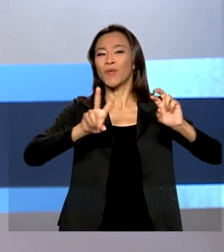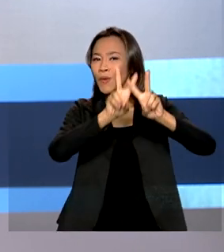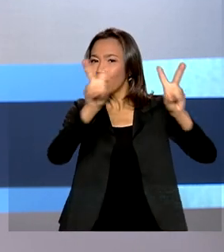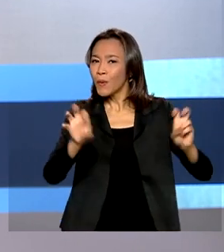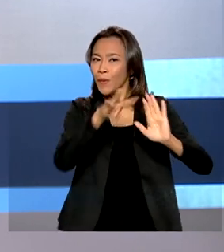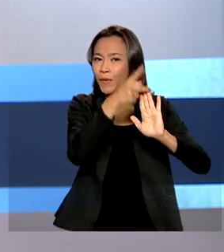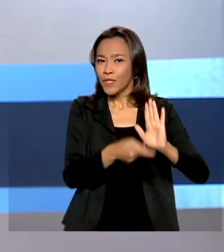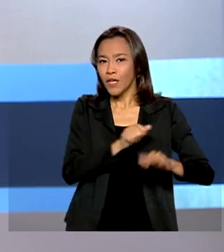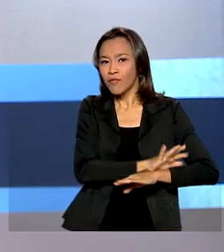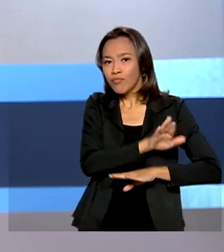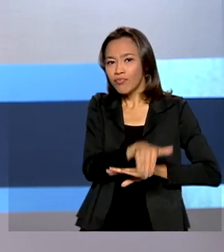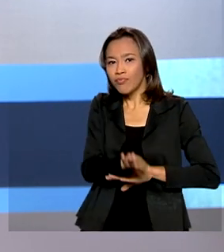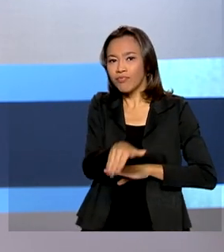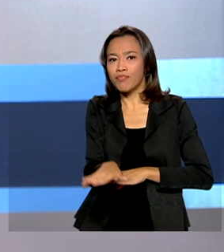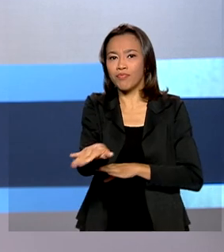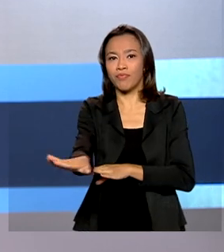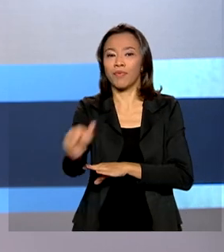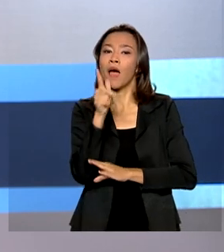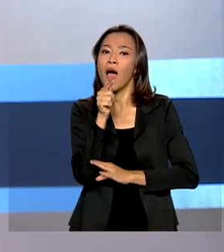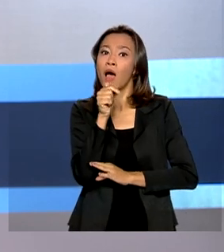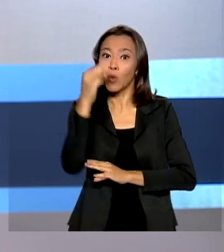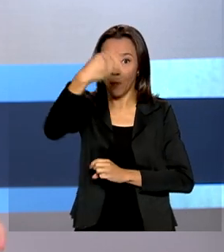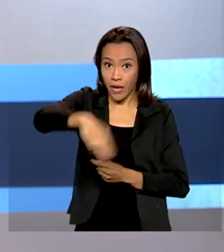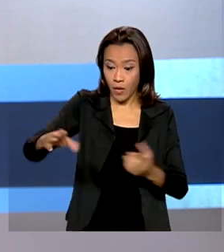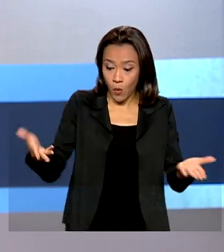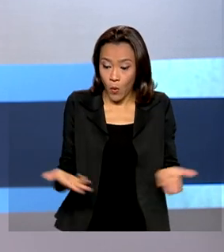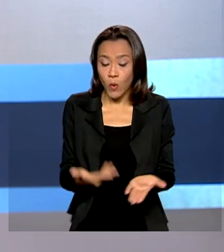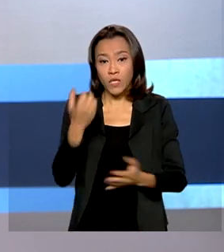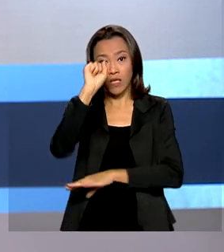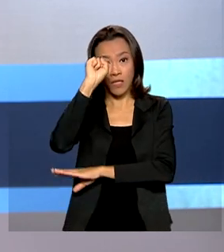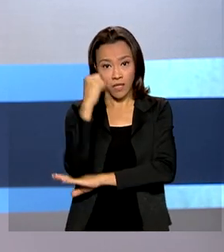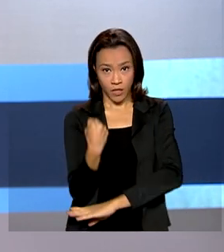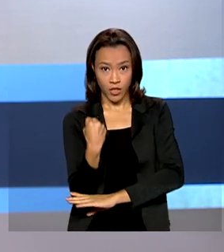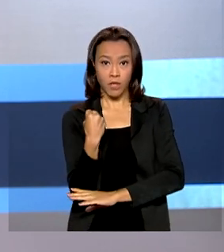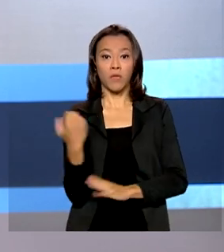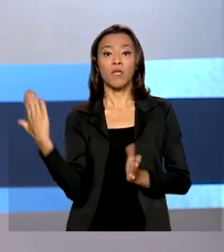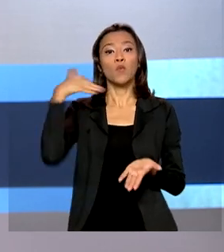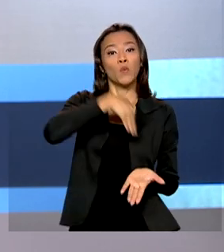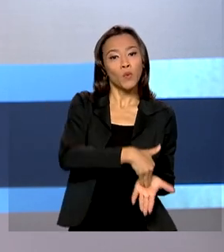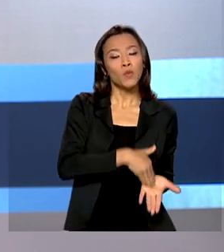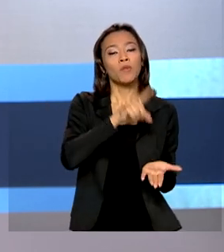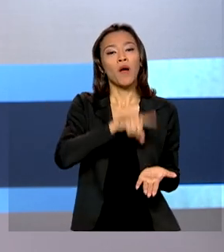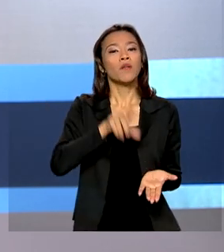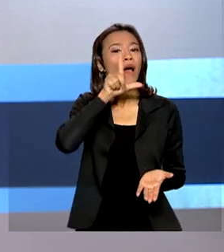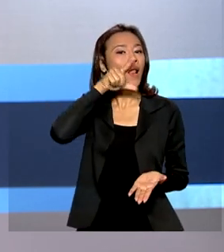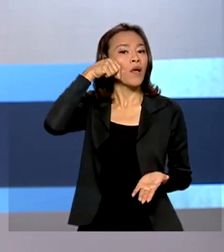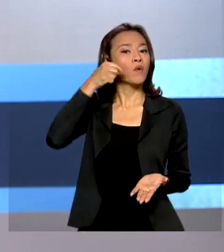Águas pelo Maranhão. Hoje o evento está em Sergipe e a última etapa vai ocorrer em Alagoas no dia 5 de novembro.